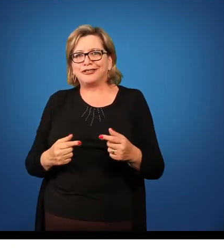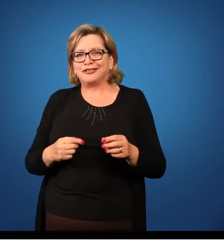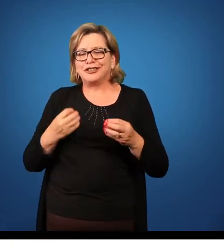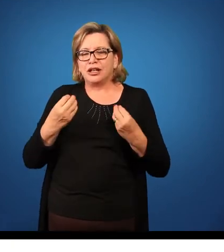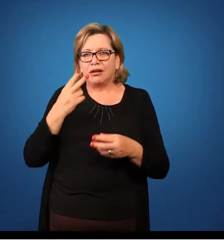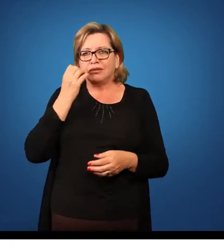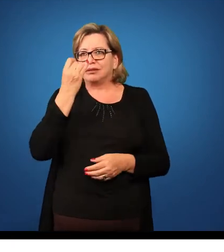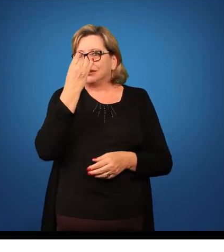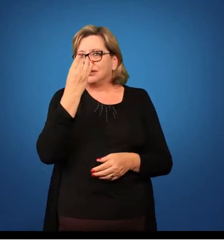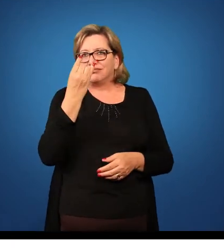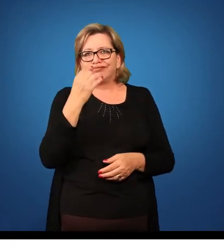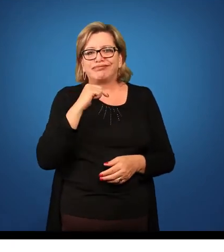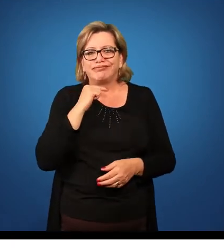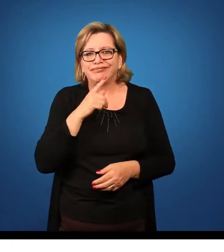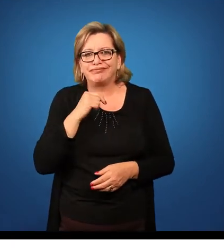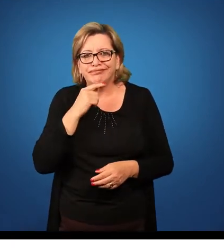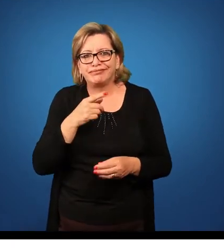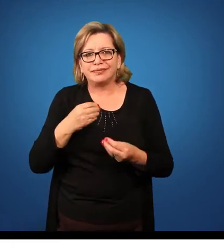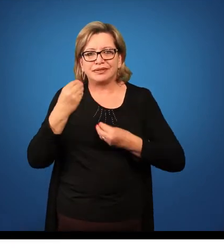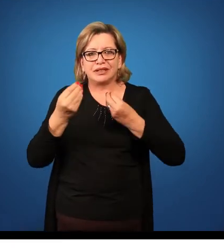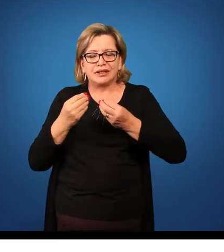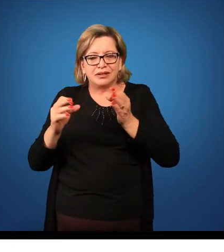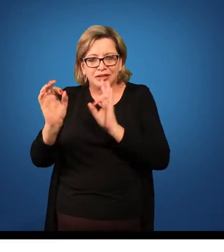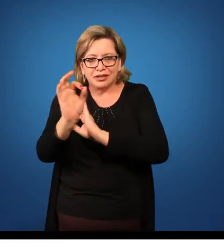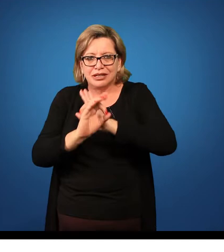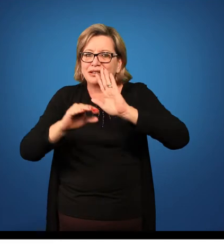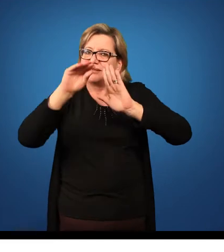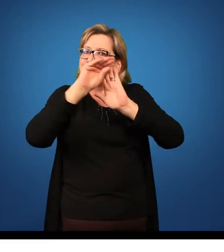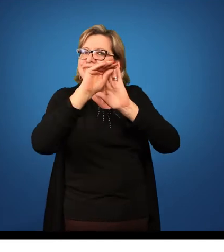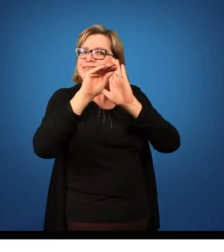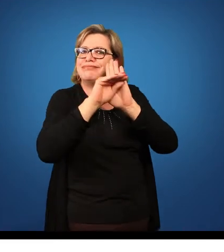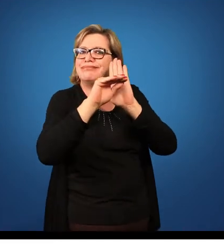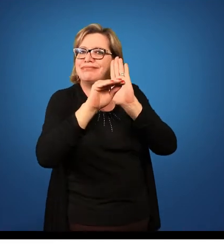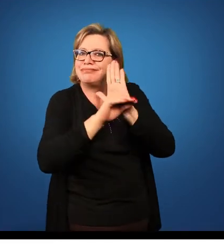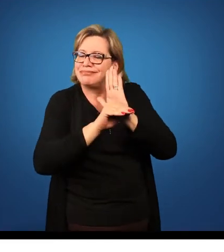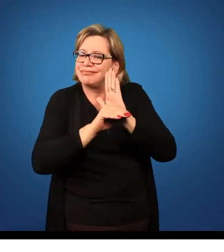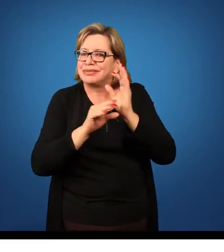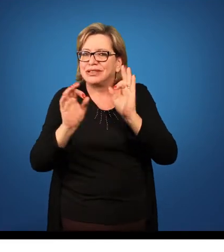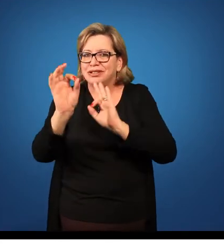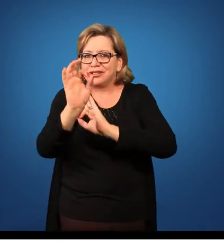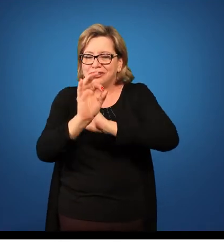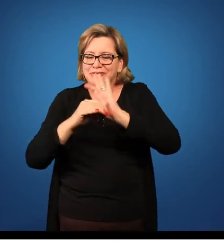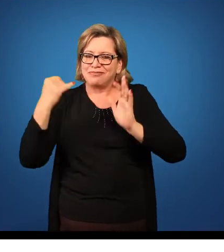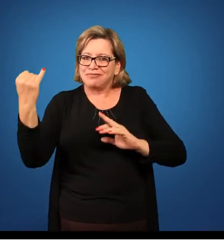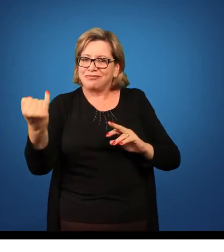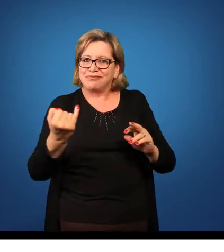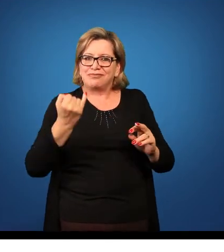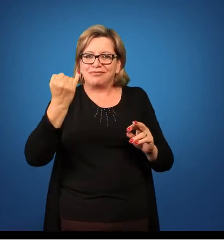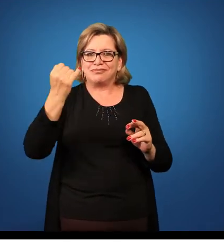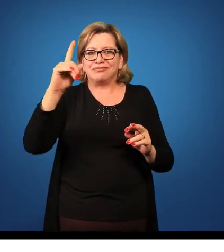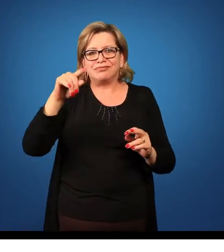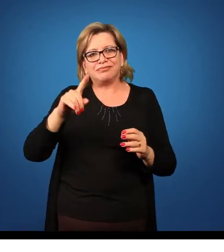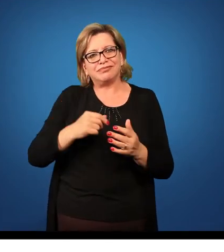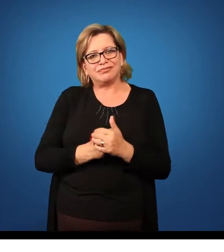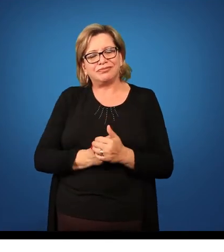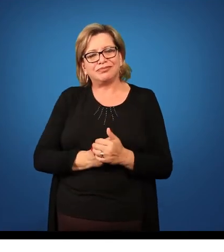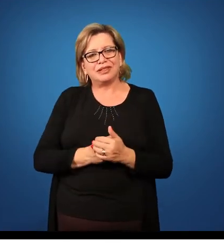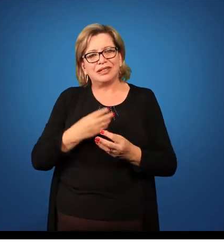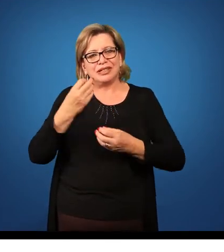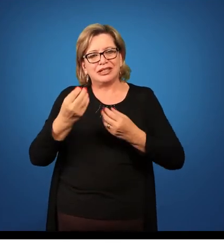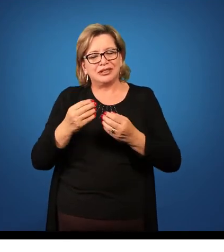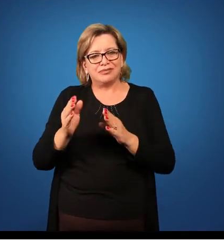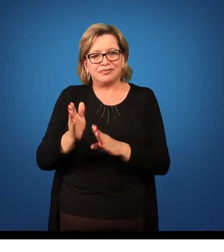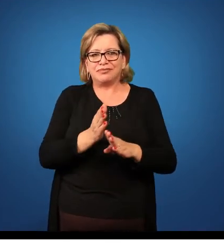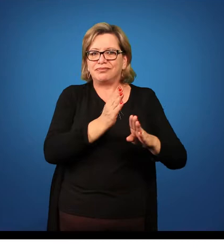ritmo. Então tente, nesse caso, planejar muito bem a sua aula para manter esse ritmo, essa atratividade para os alunos. Durante a